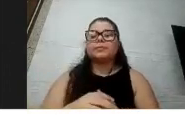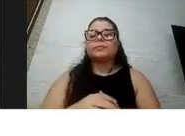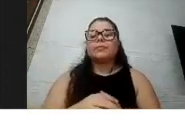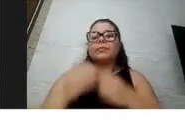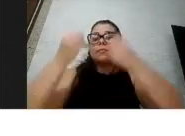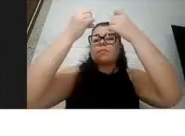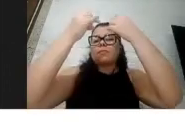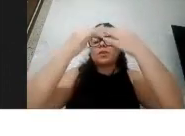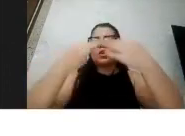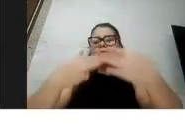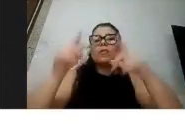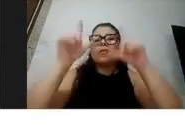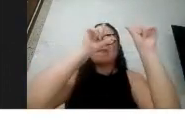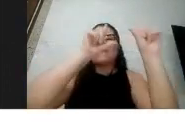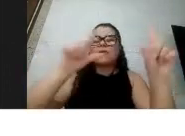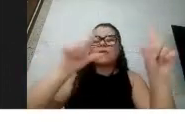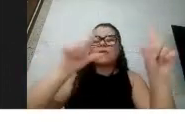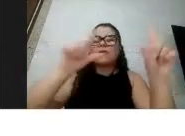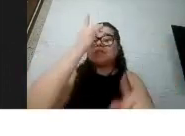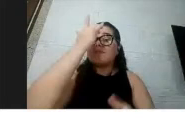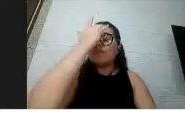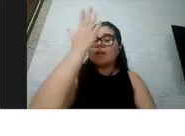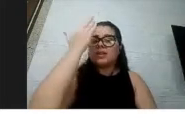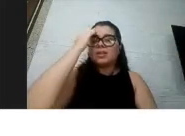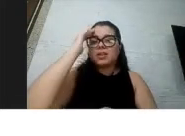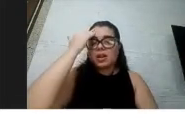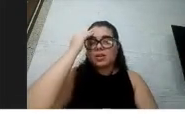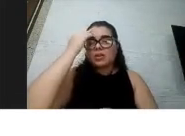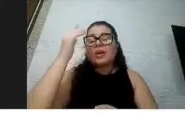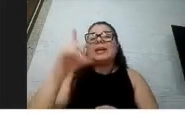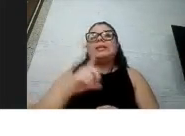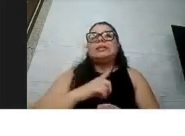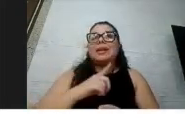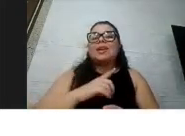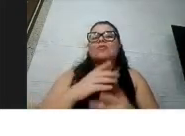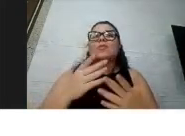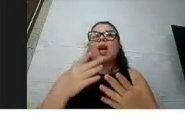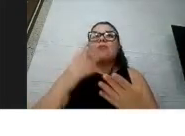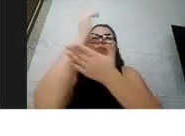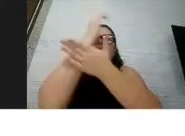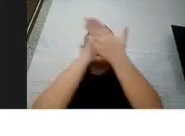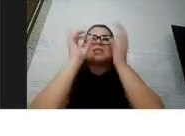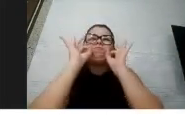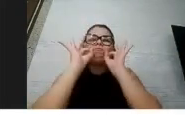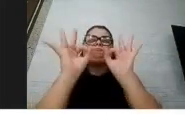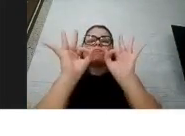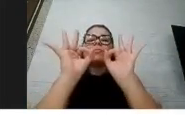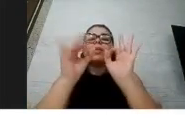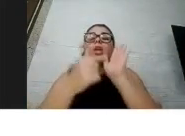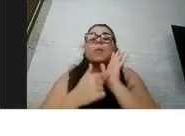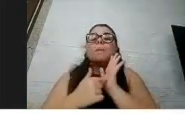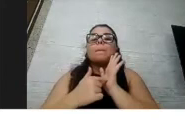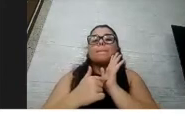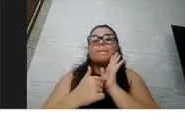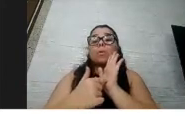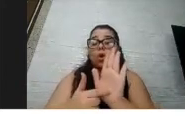figuras e de fácil entendimento, então, tem um apelo visual muito bom de eventos que aquela pessoa